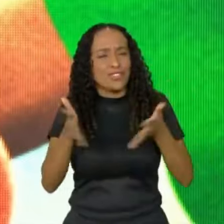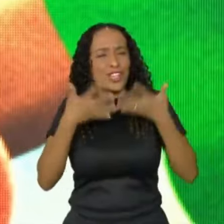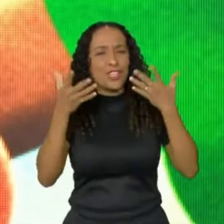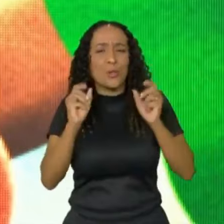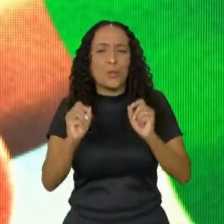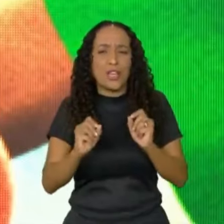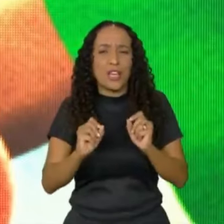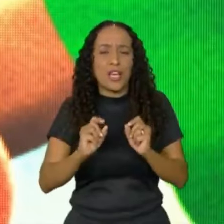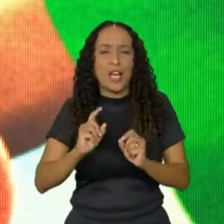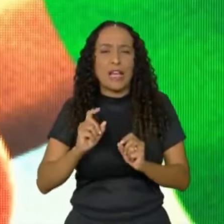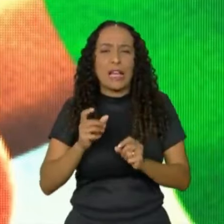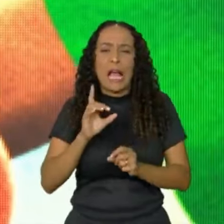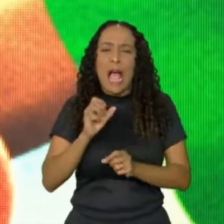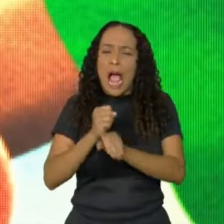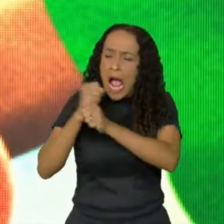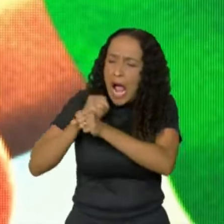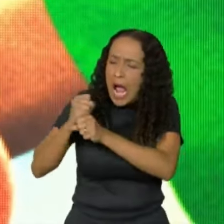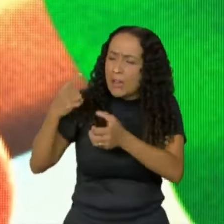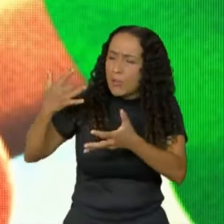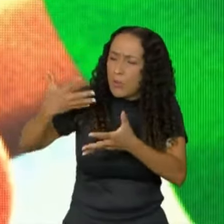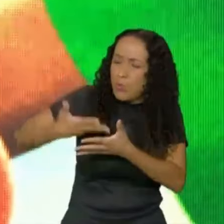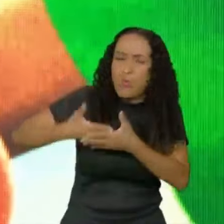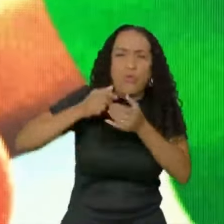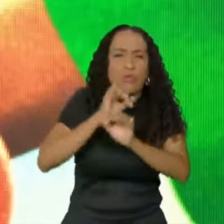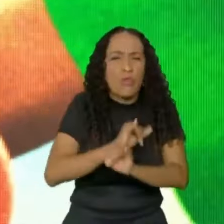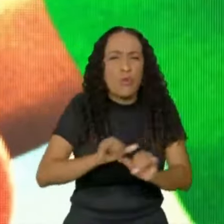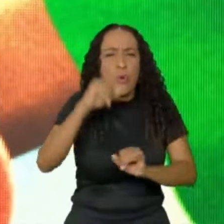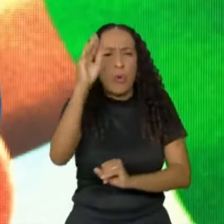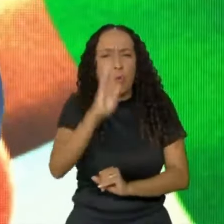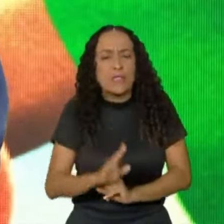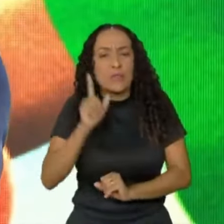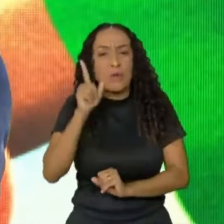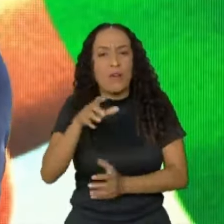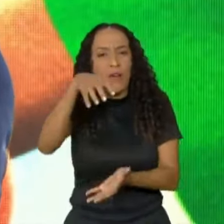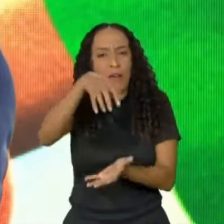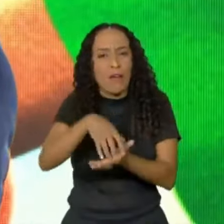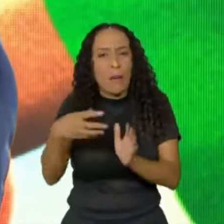Nós, por décadas, falamos que o Brasil era a pátria do futebol.